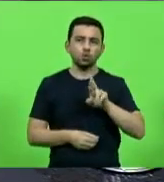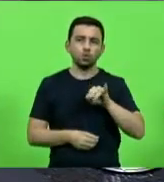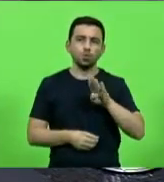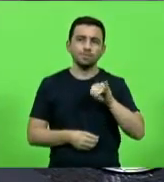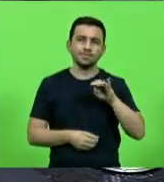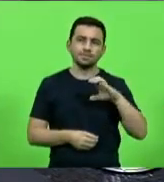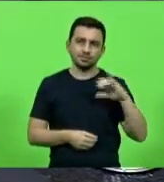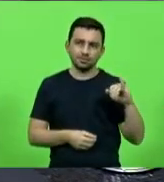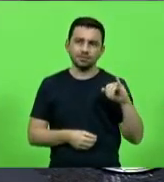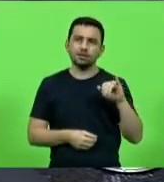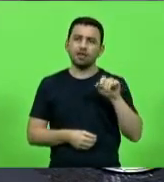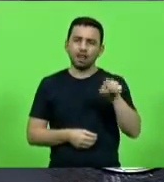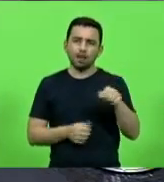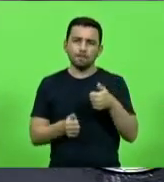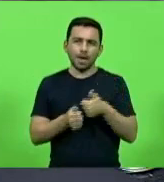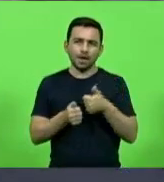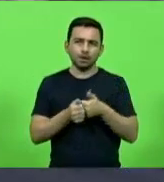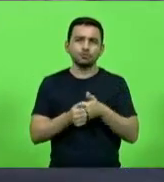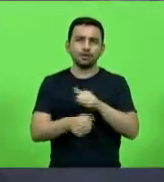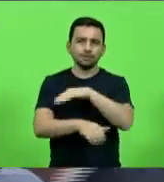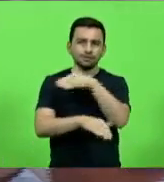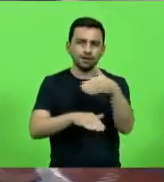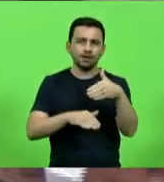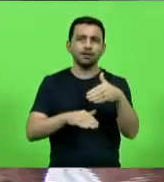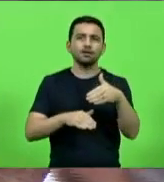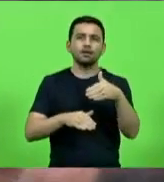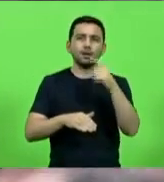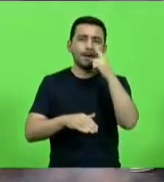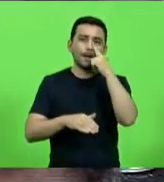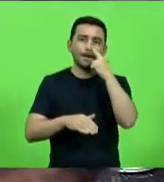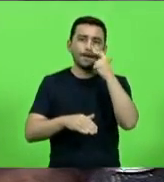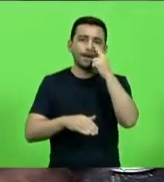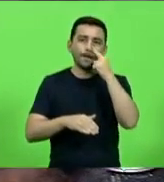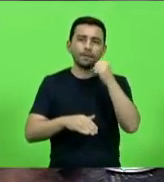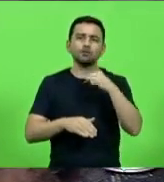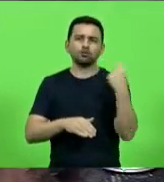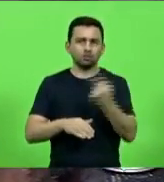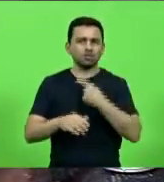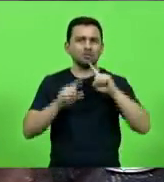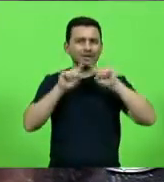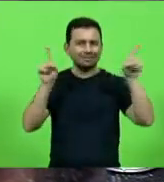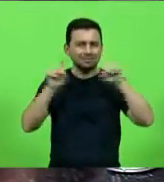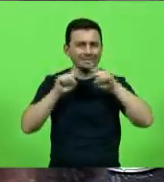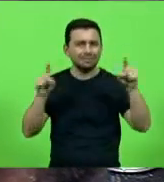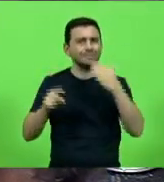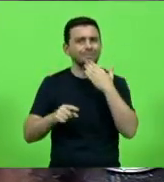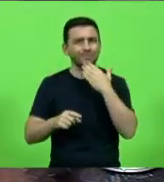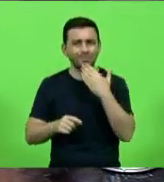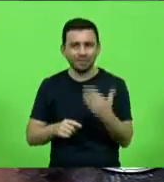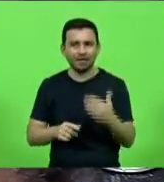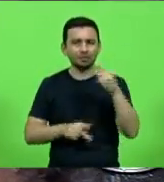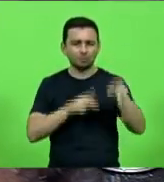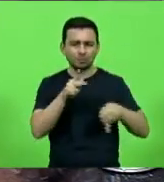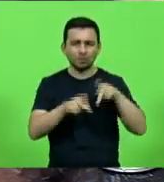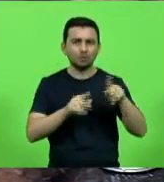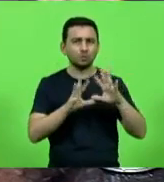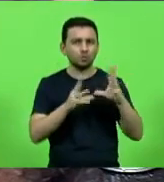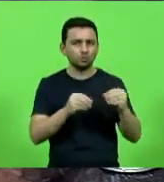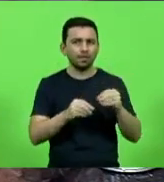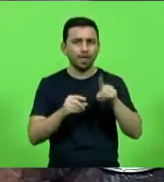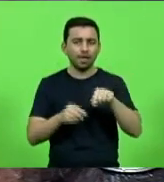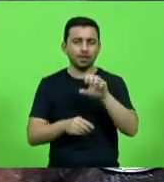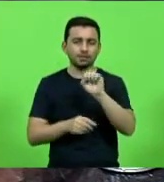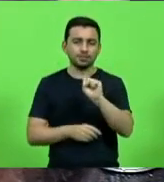próxima à própria Serra, e lá se viu o clamor da sociedade, se viu São Jorge, a comunidade,